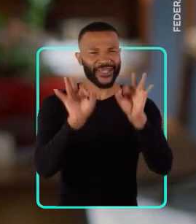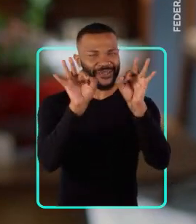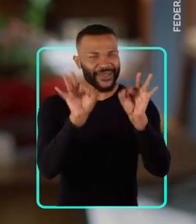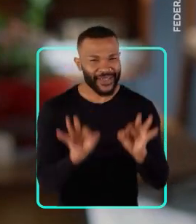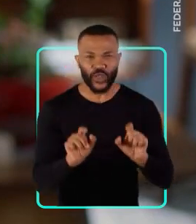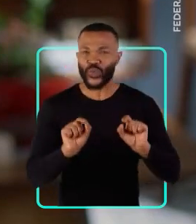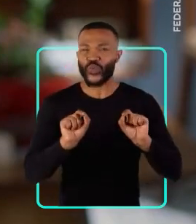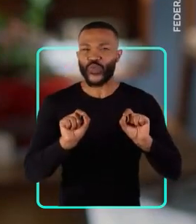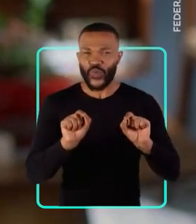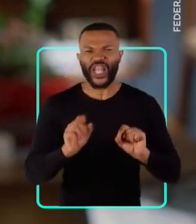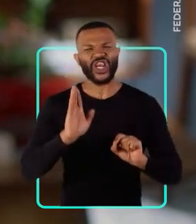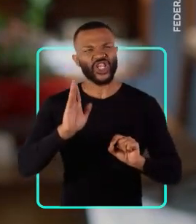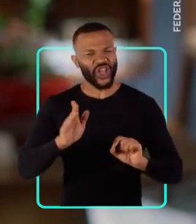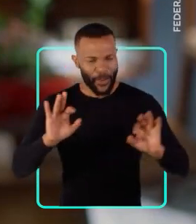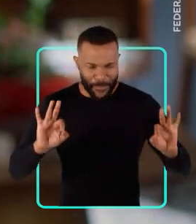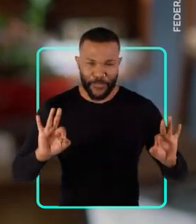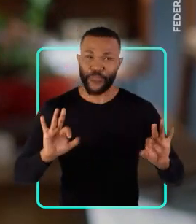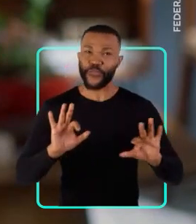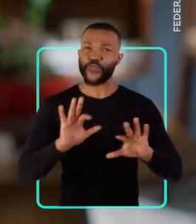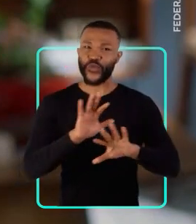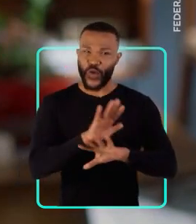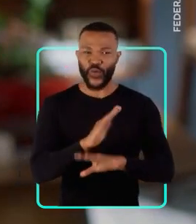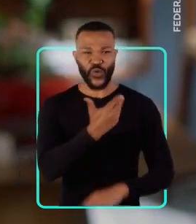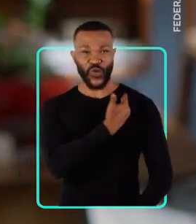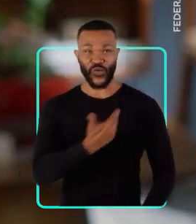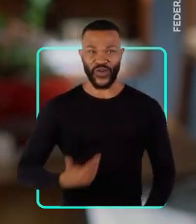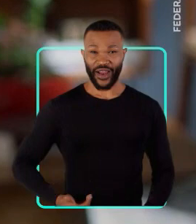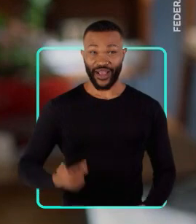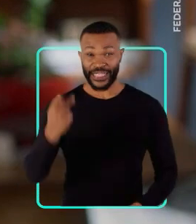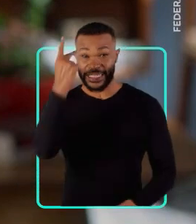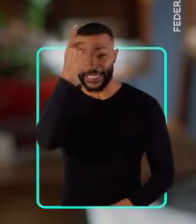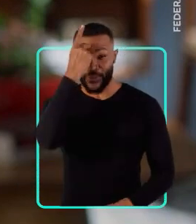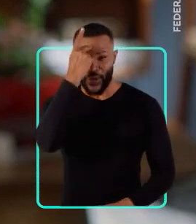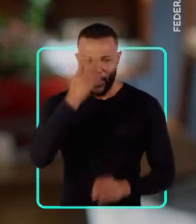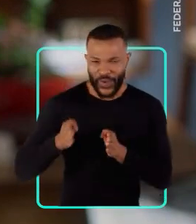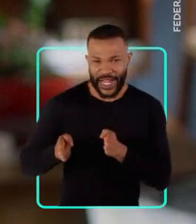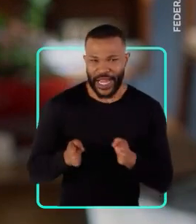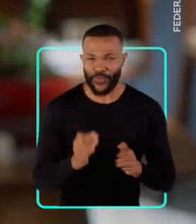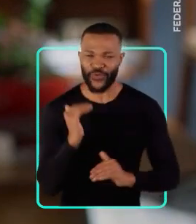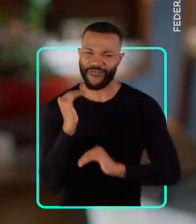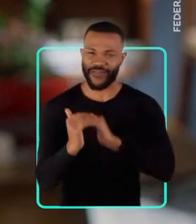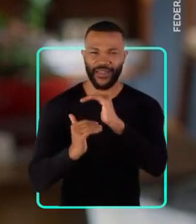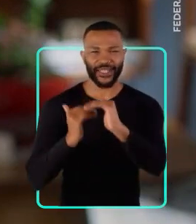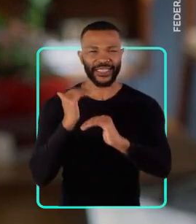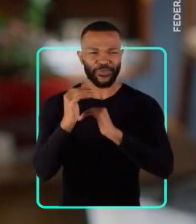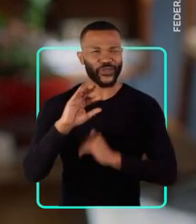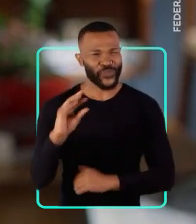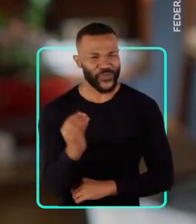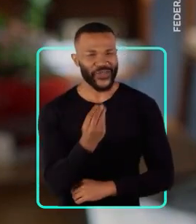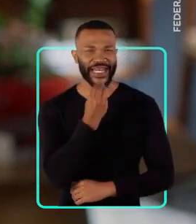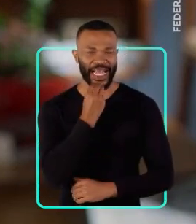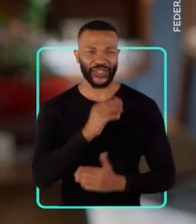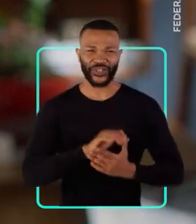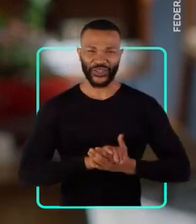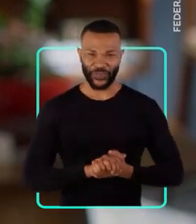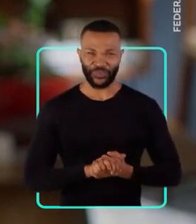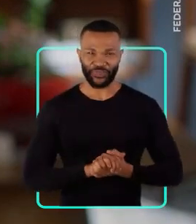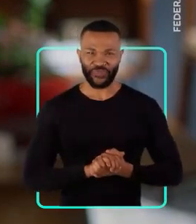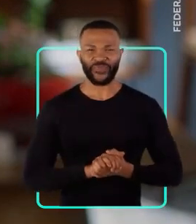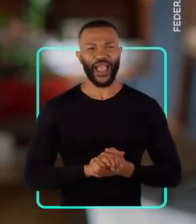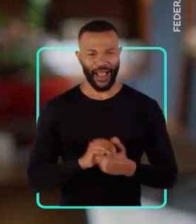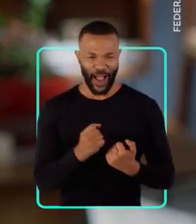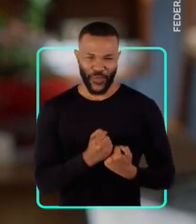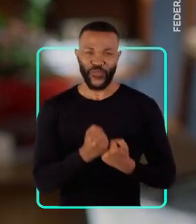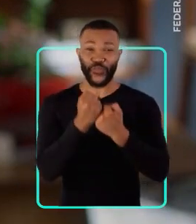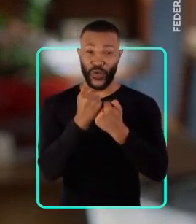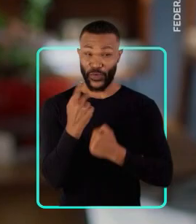que está mais do que pronto para governar São Paulo no caminho de crescimento e de oportunidades. Conto com